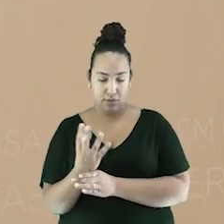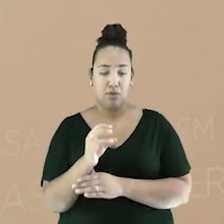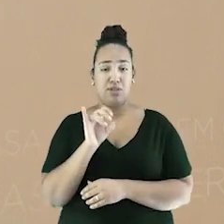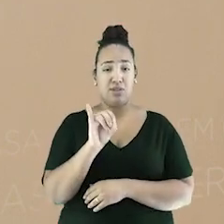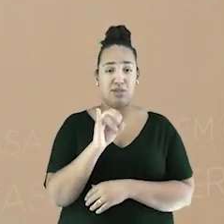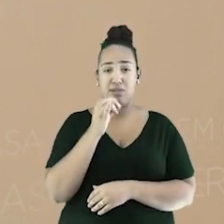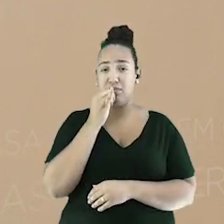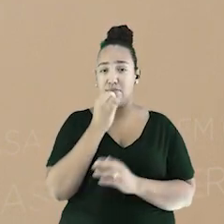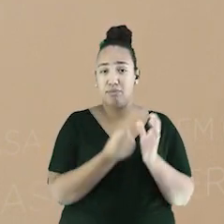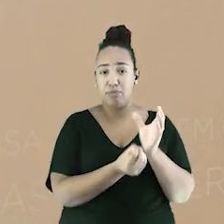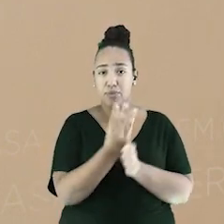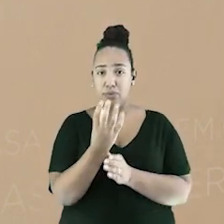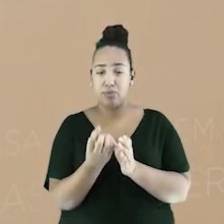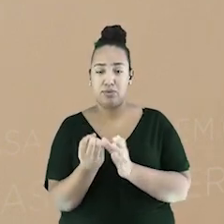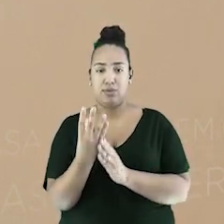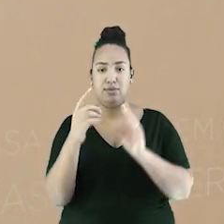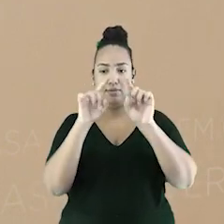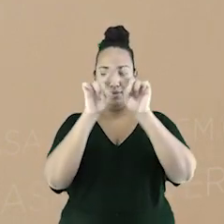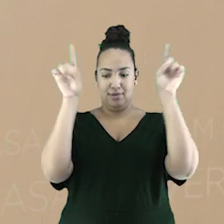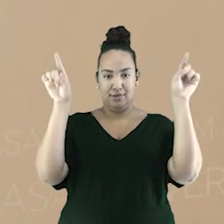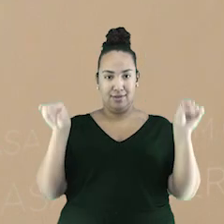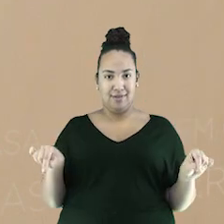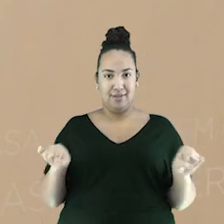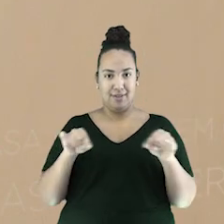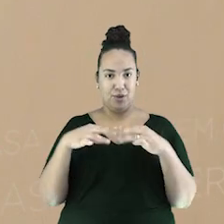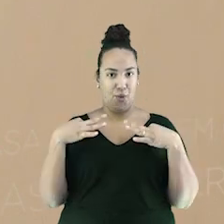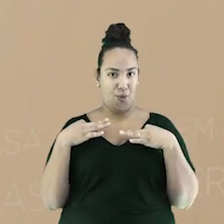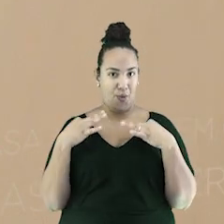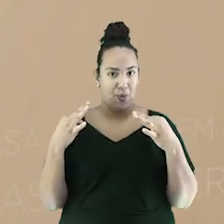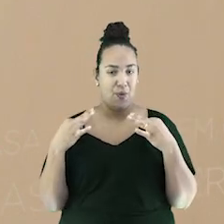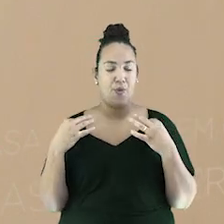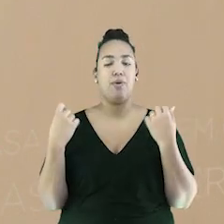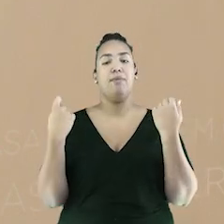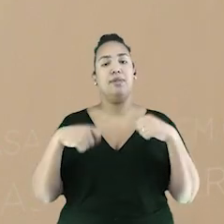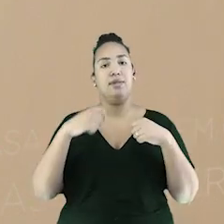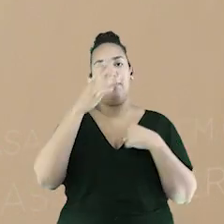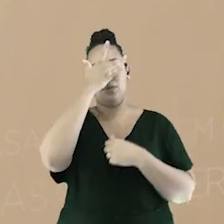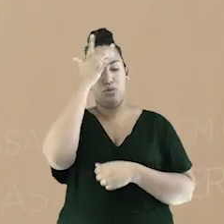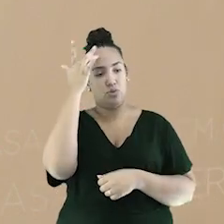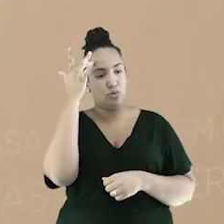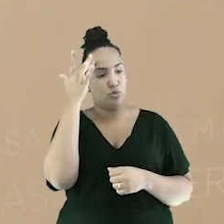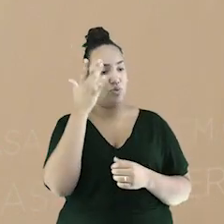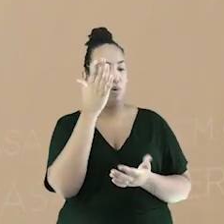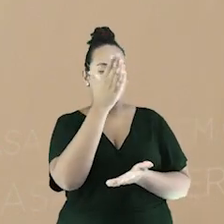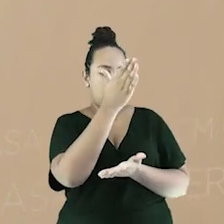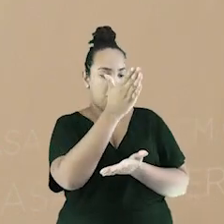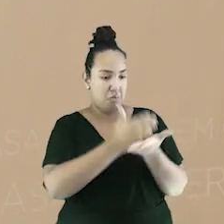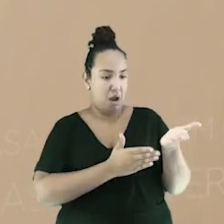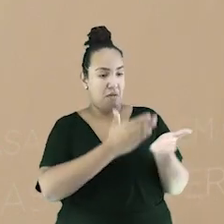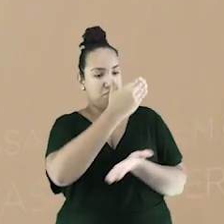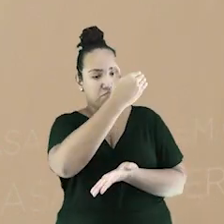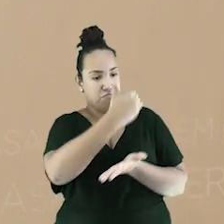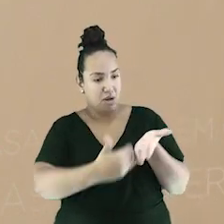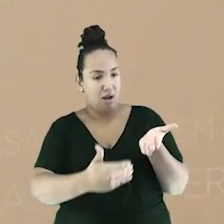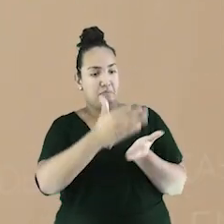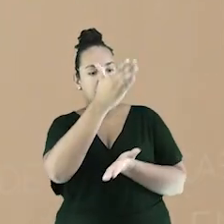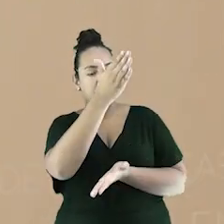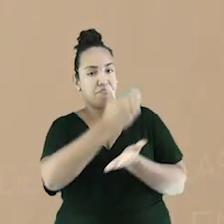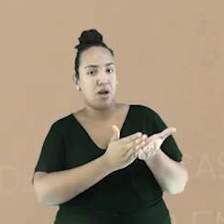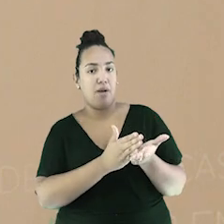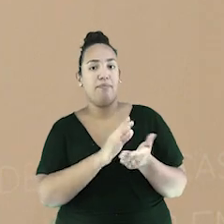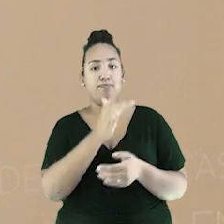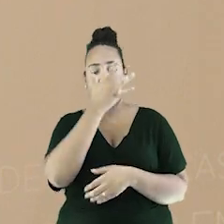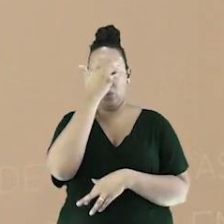outro responsável pela montagem, outro responsável pela pintura e assim por diante, até finalizar o produto.